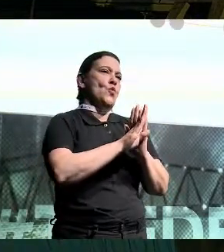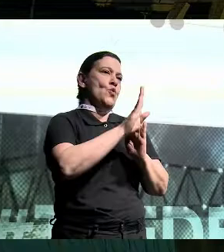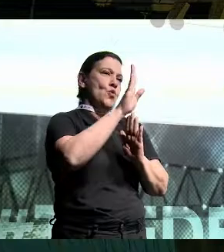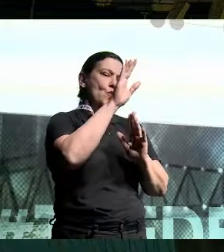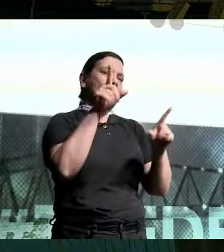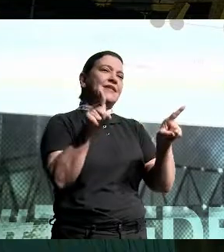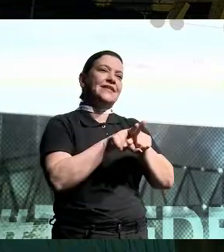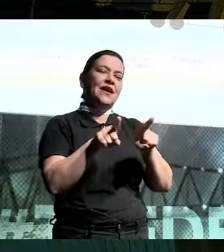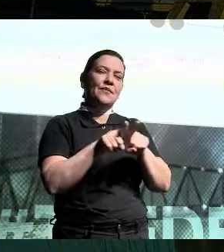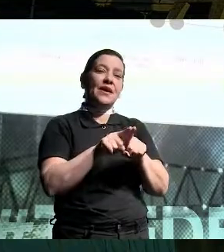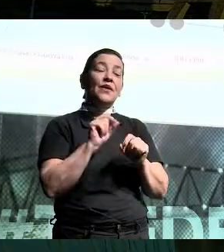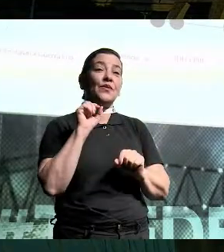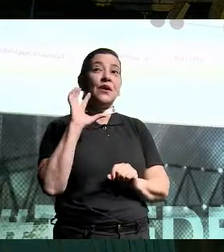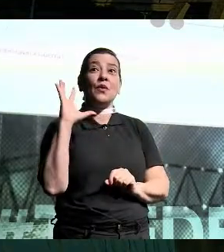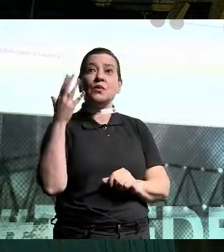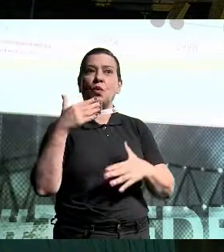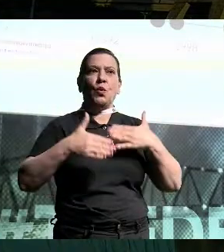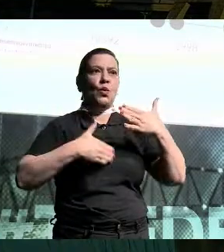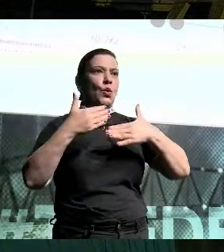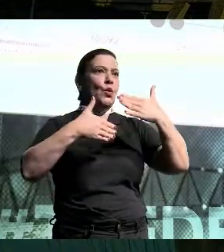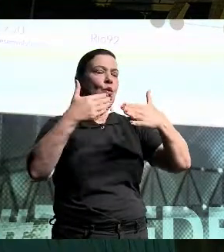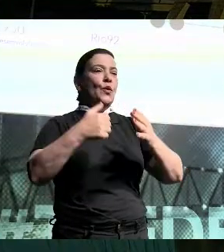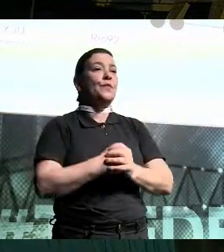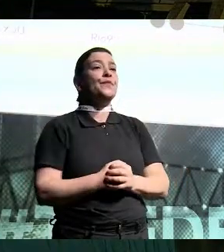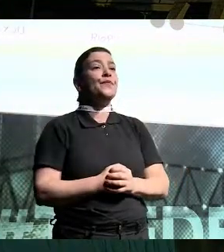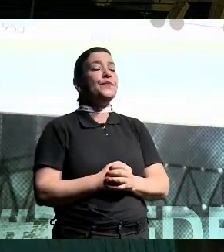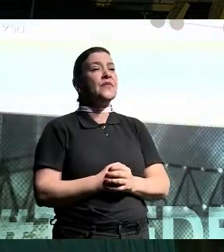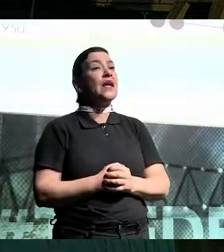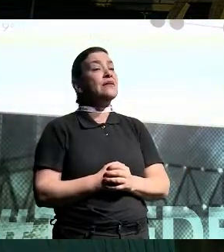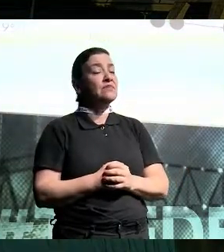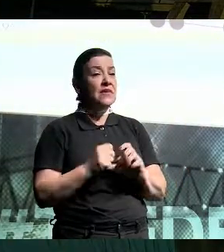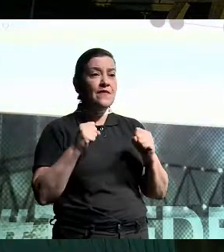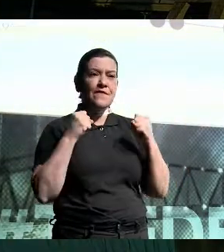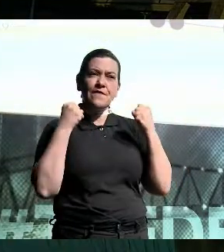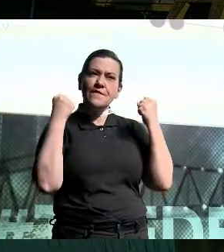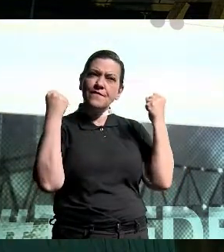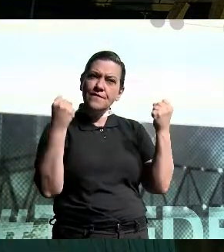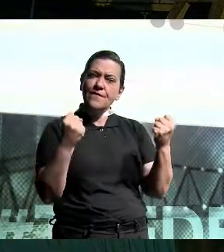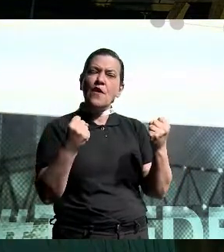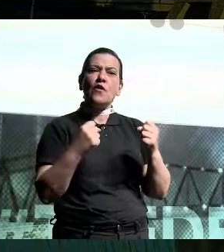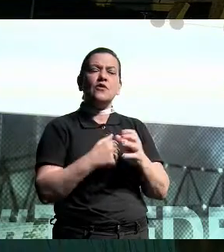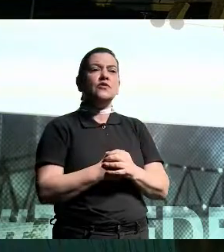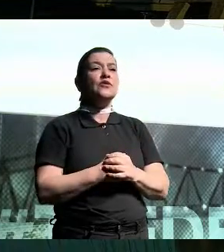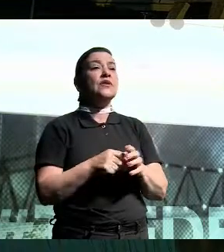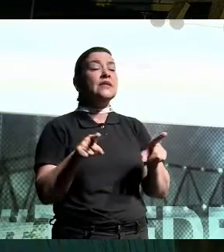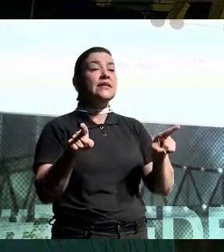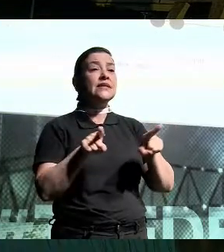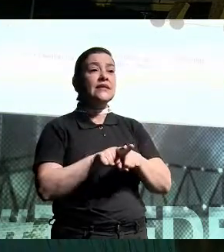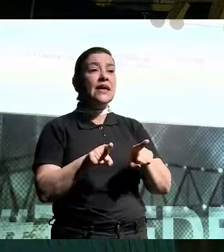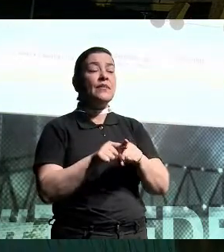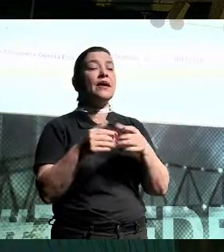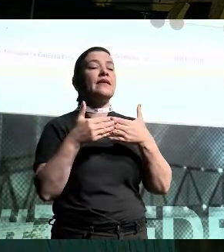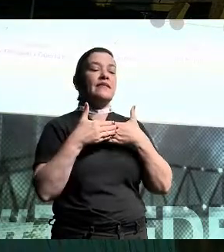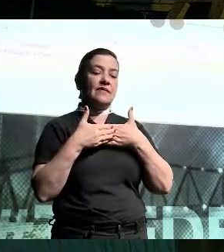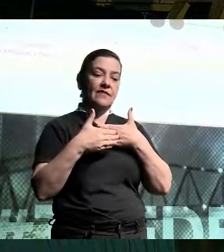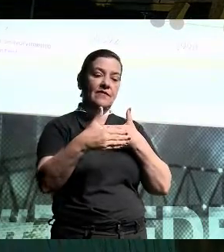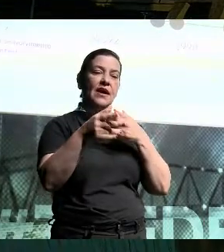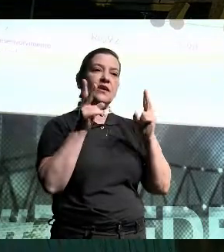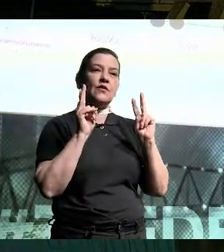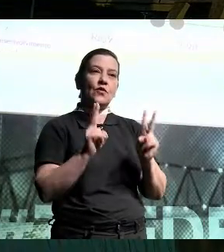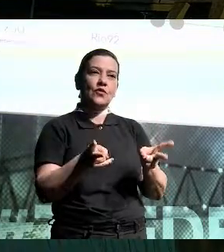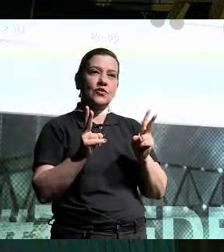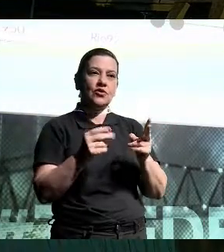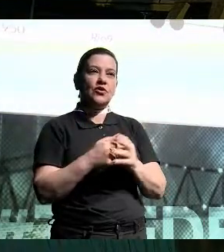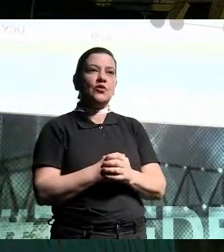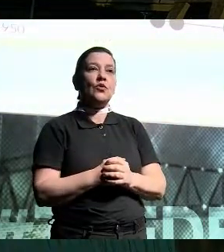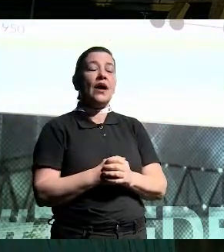como dizem, o tsunami SG. Ele veio com força, ele pegou bem pesado e ele vai continuar. Então, não é uma onda